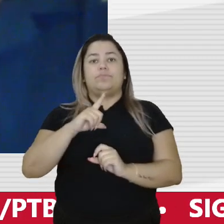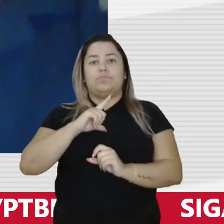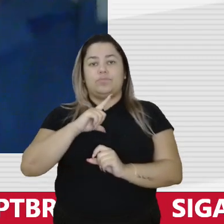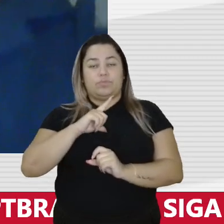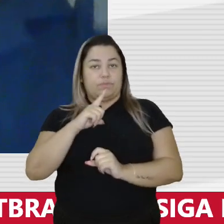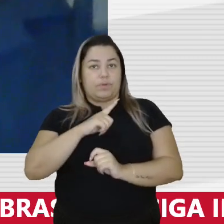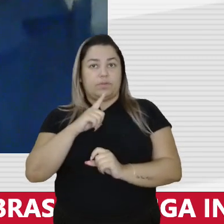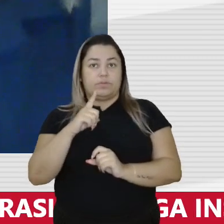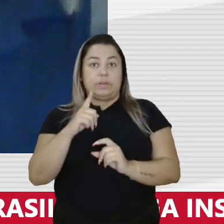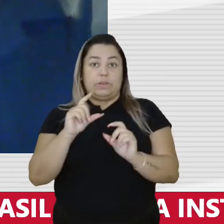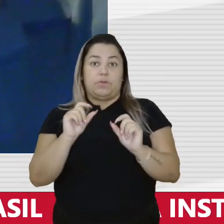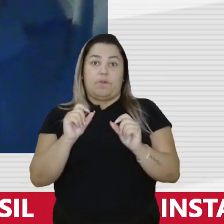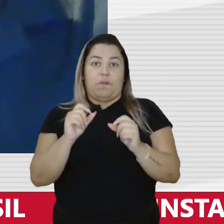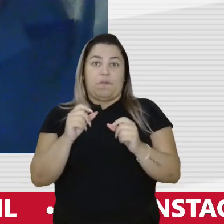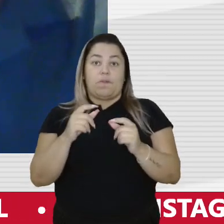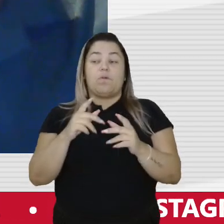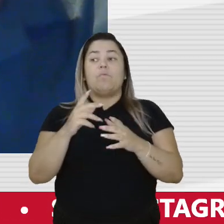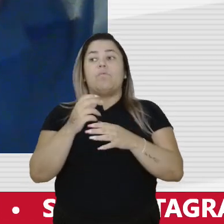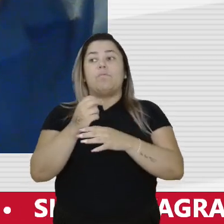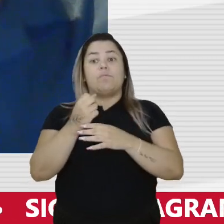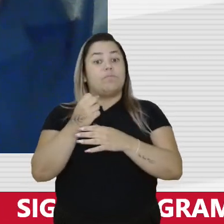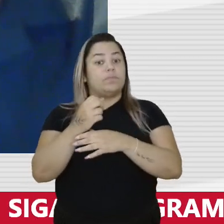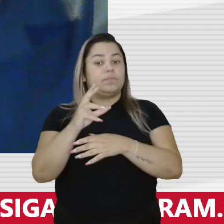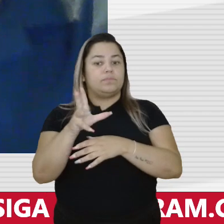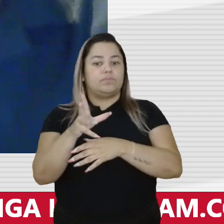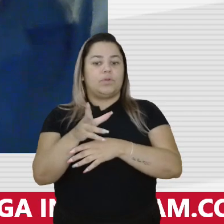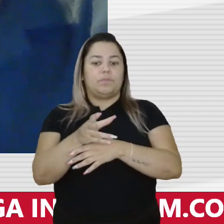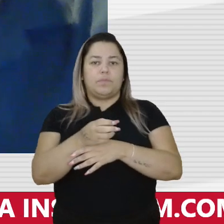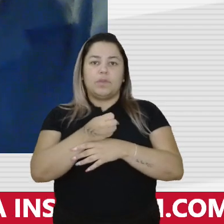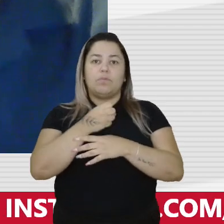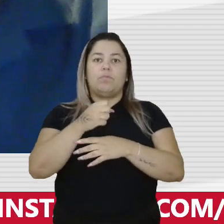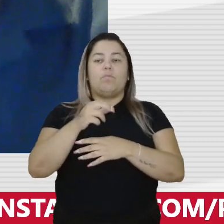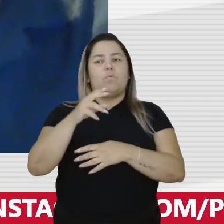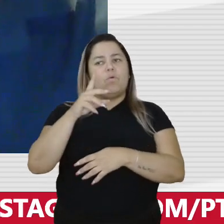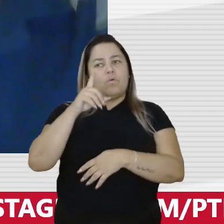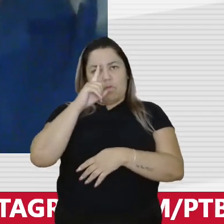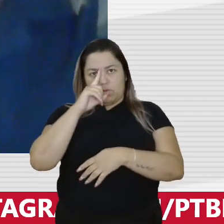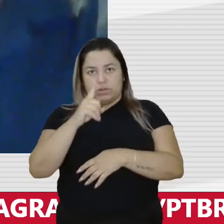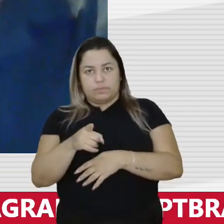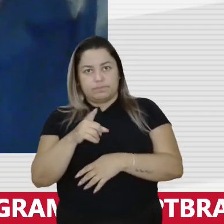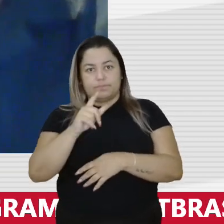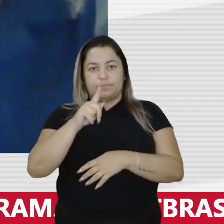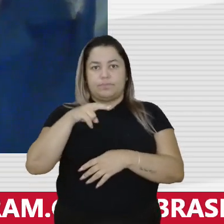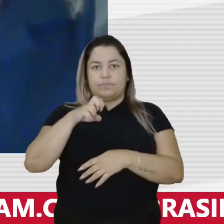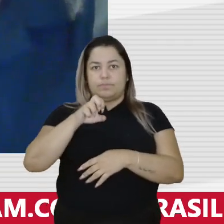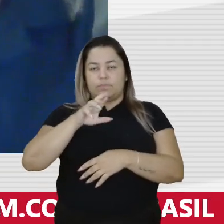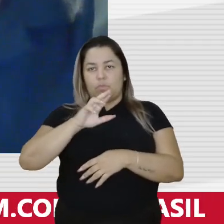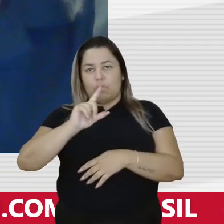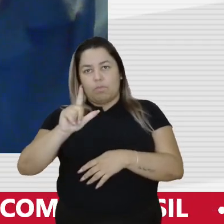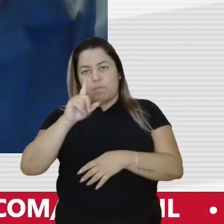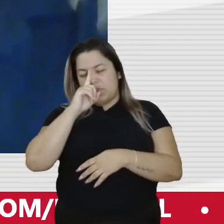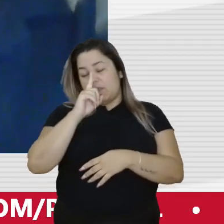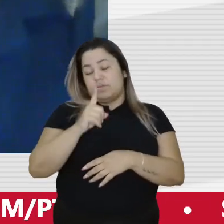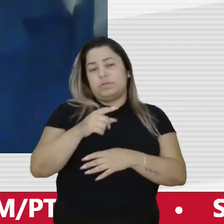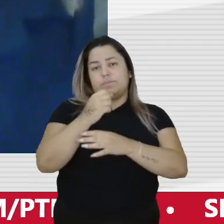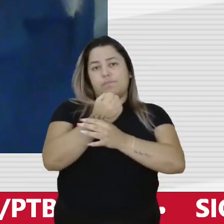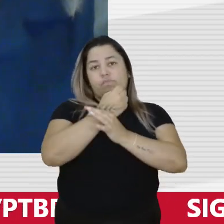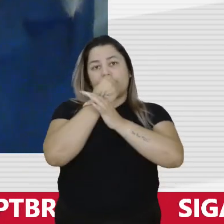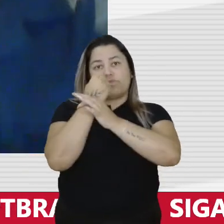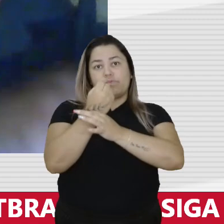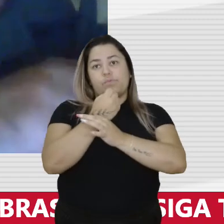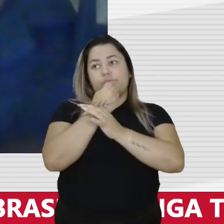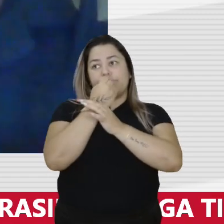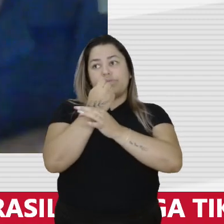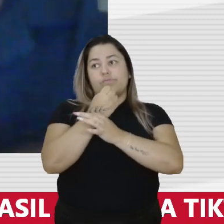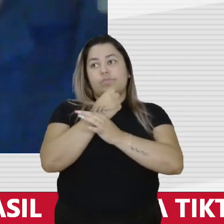O meu material de pesquisa foi apreendido por ordem de um general. Houve um mandado de segurança no Superior Tribunal